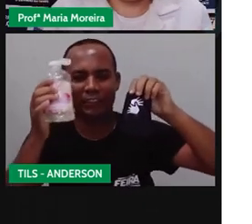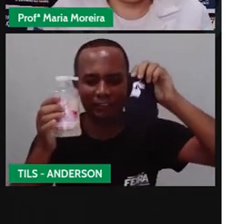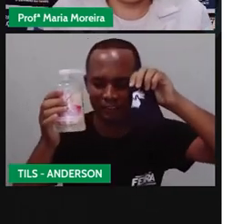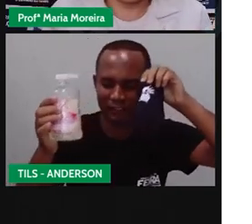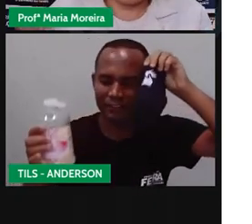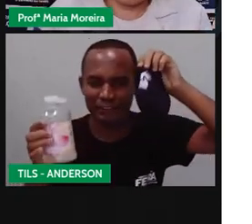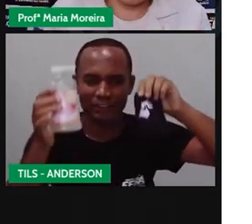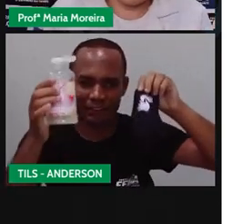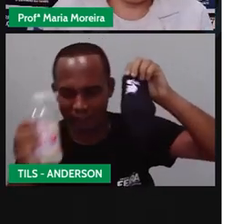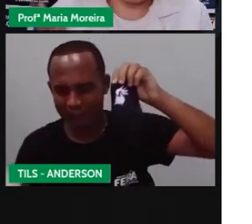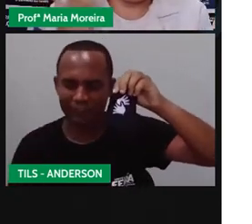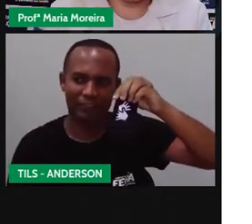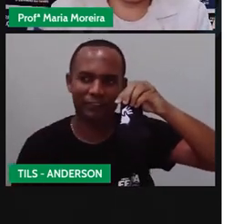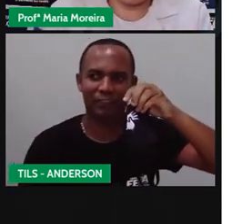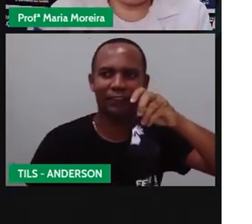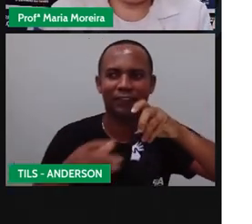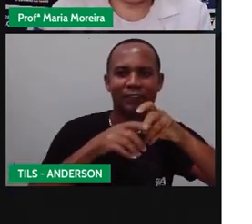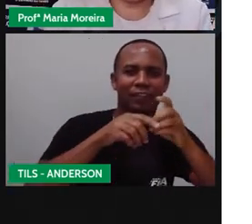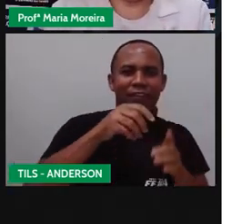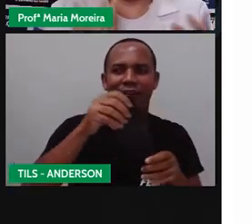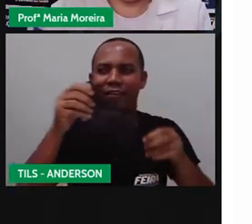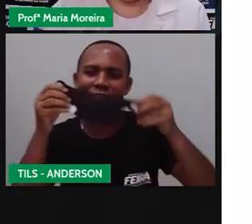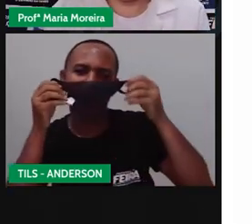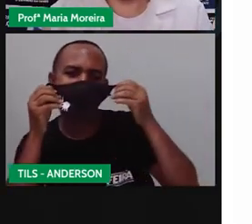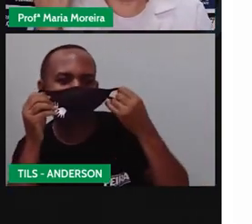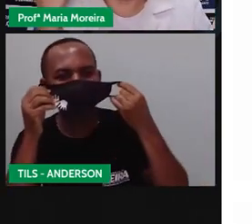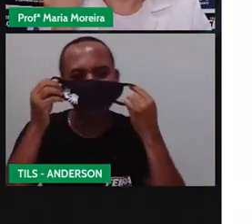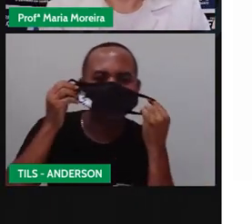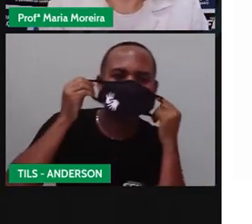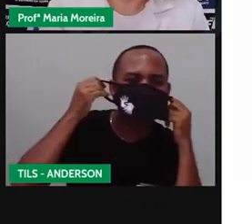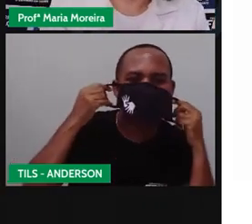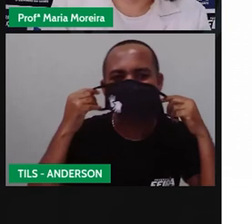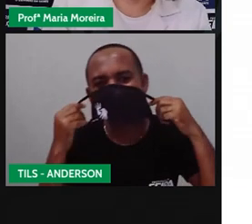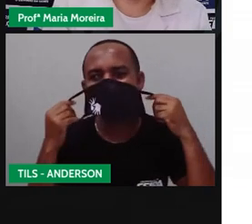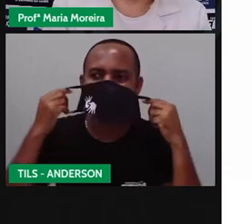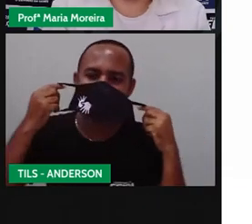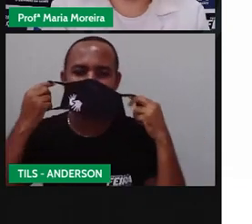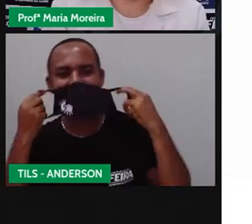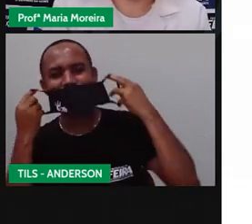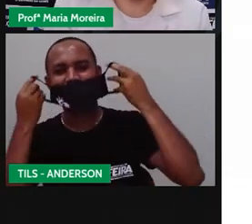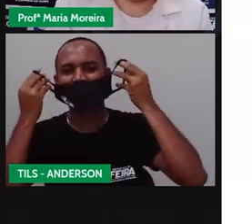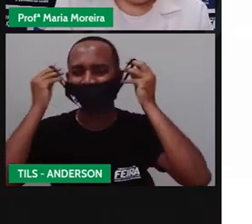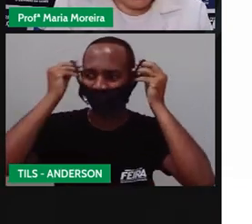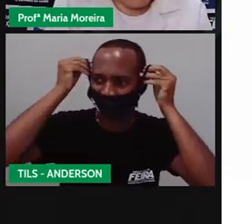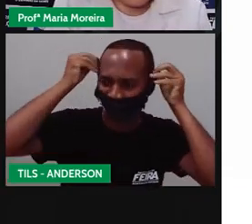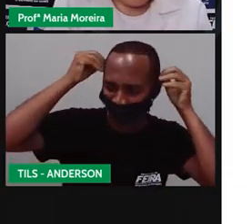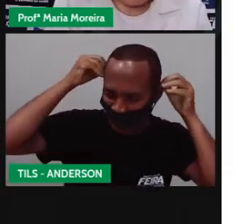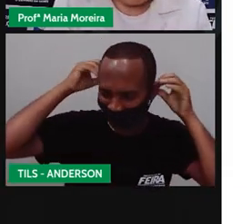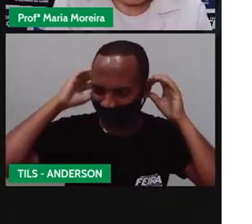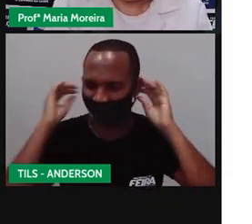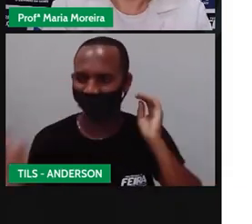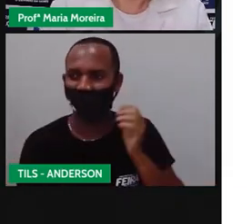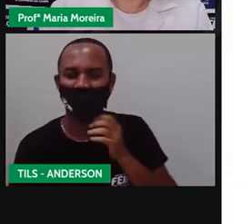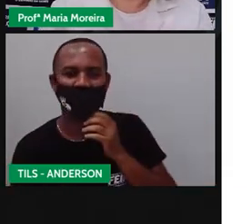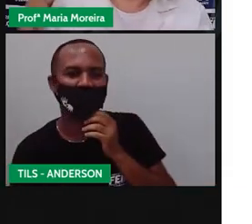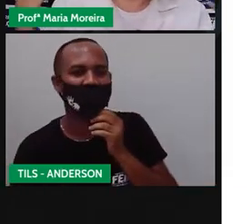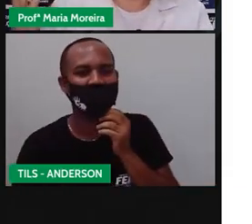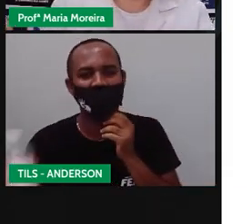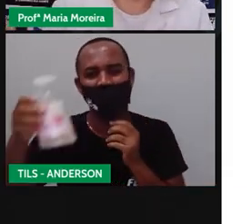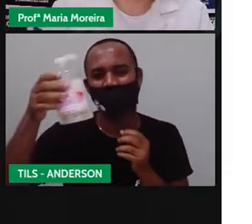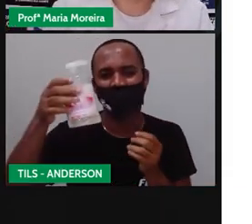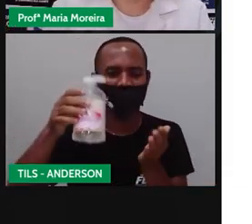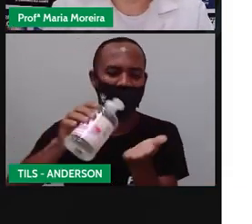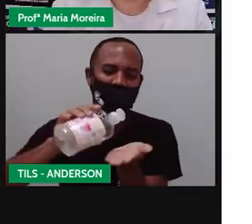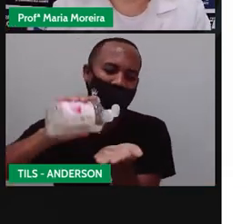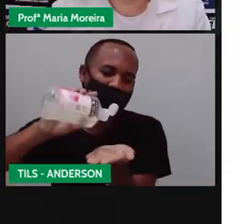em máscara, se protejam. Pratique o isolamento social, se possível for. Pratique o distanciamento social, se possível for. Tá para que em